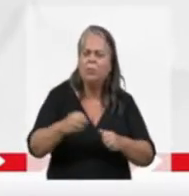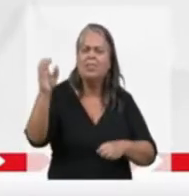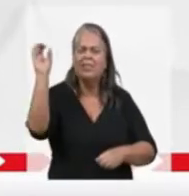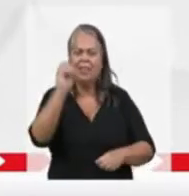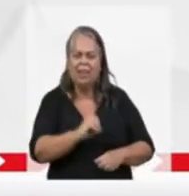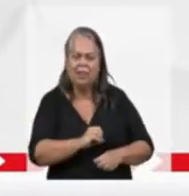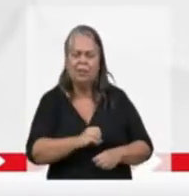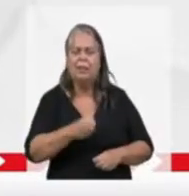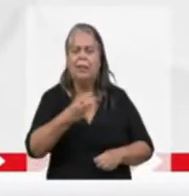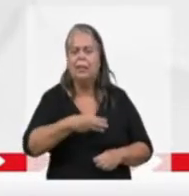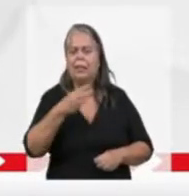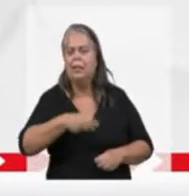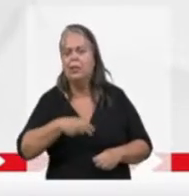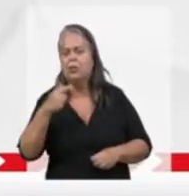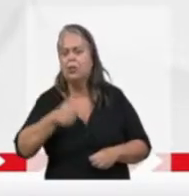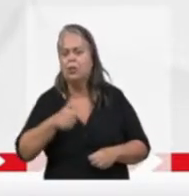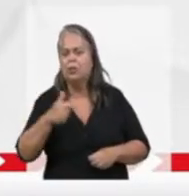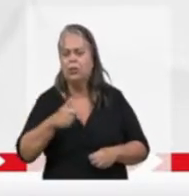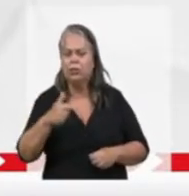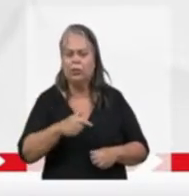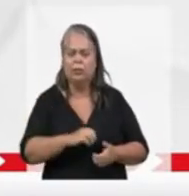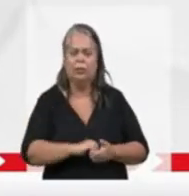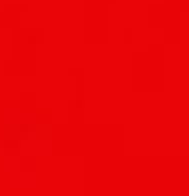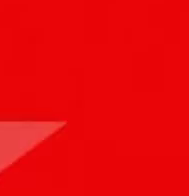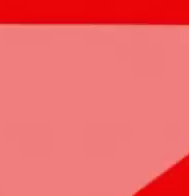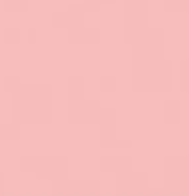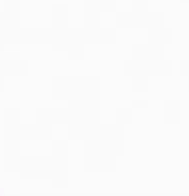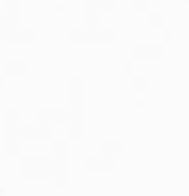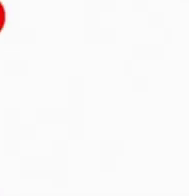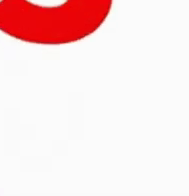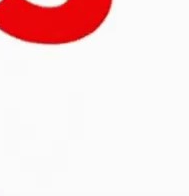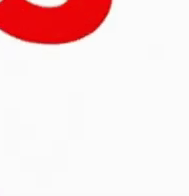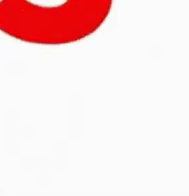pela tarifa zero. Edson Santos, 13222.